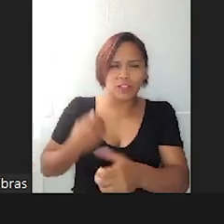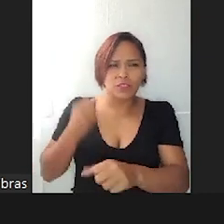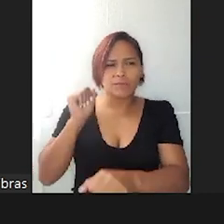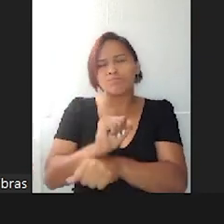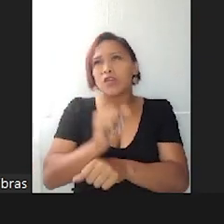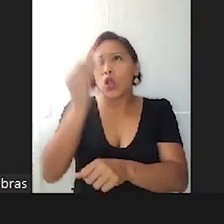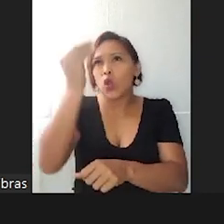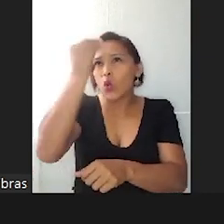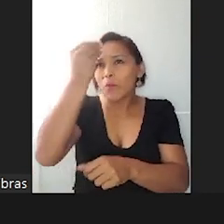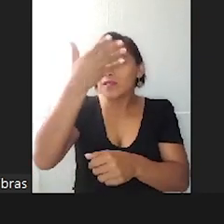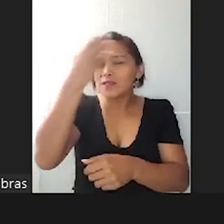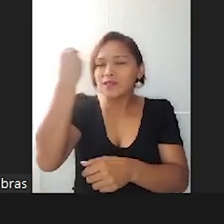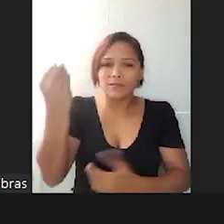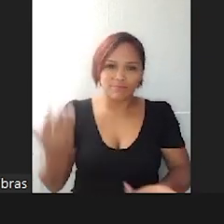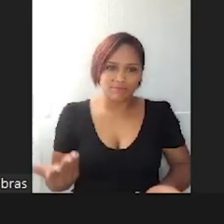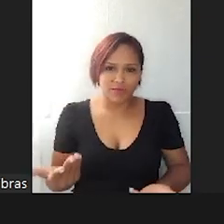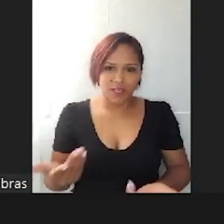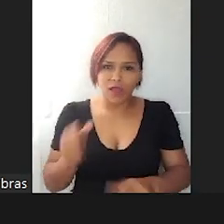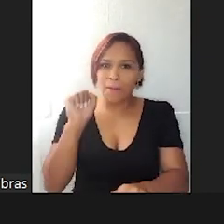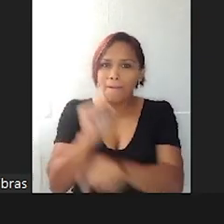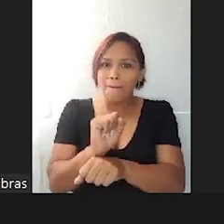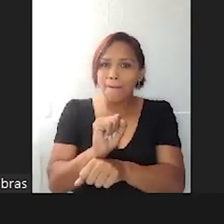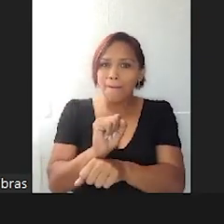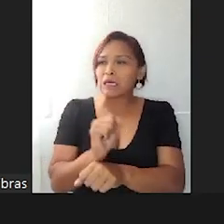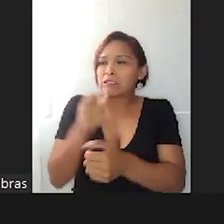a gente para de se cobrar.